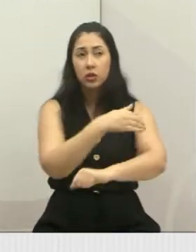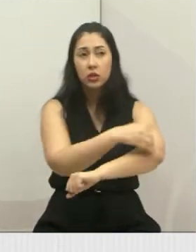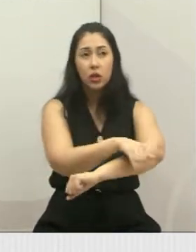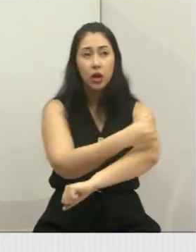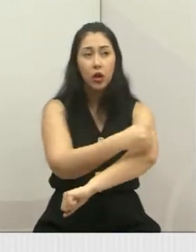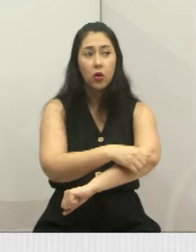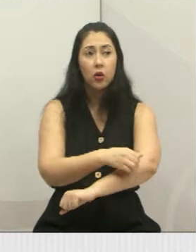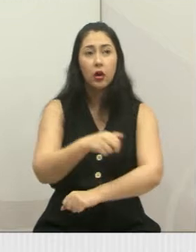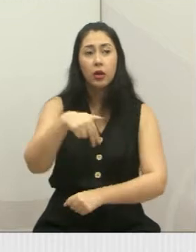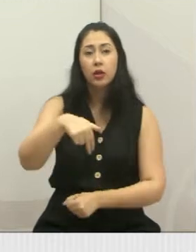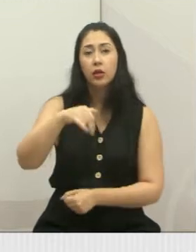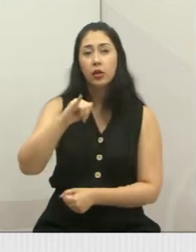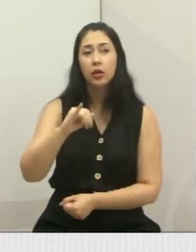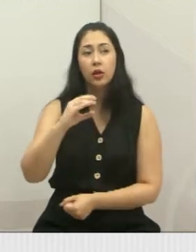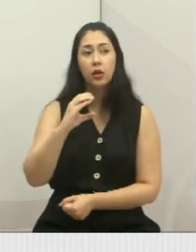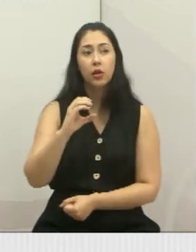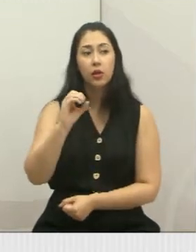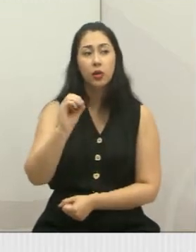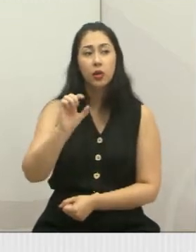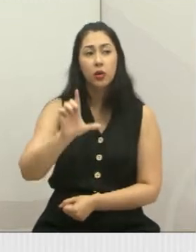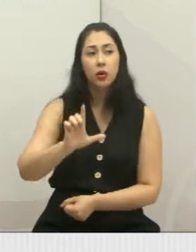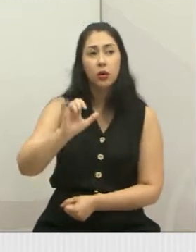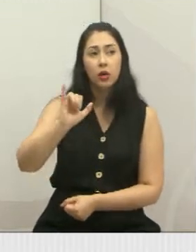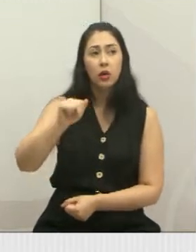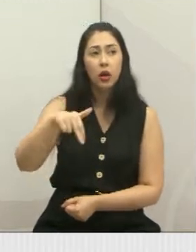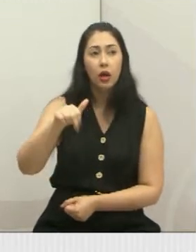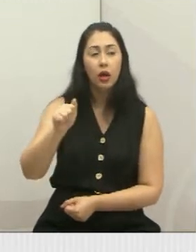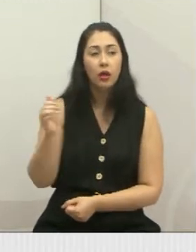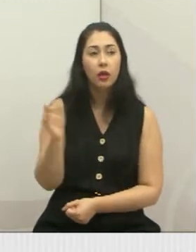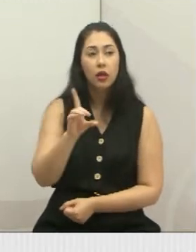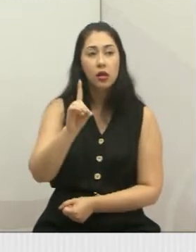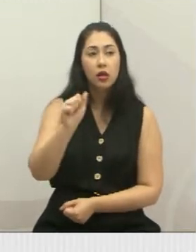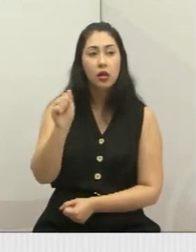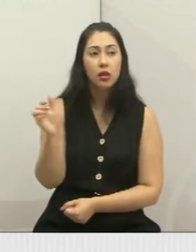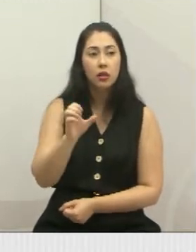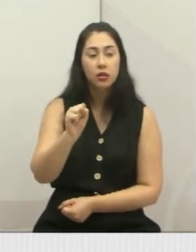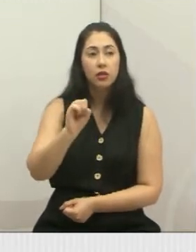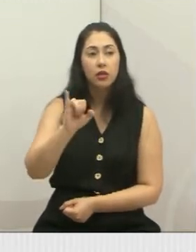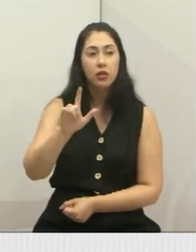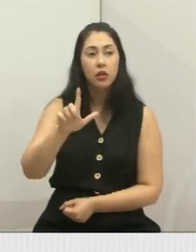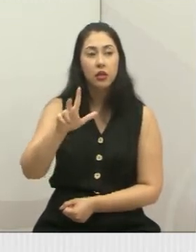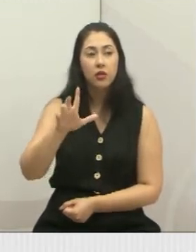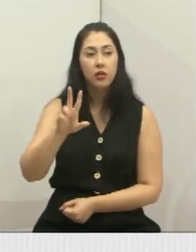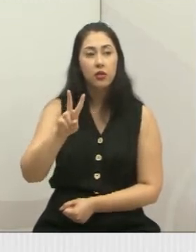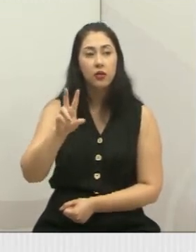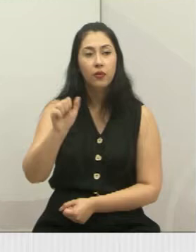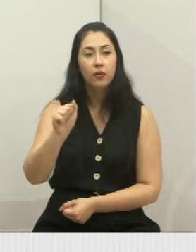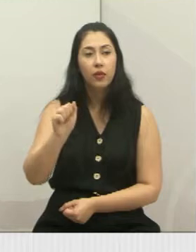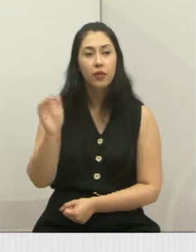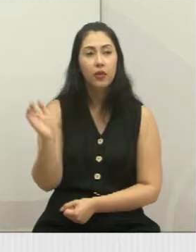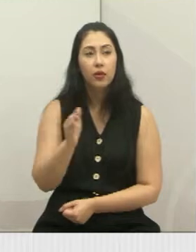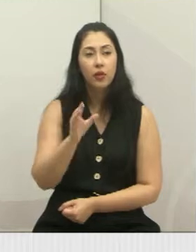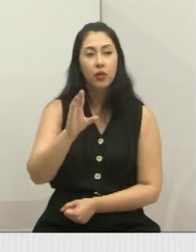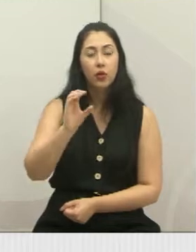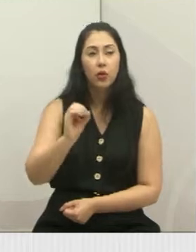Nicolinas da Silva Oliveira, bairro Parque Imperial.